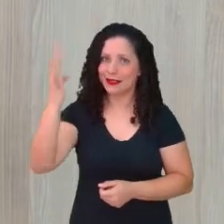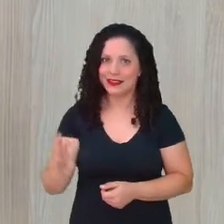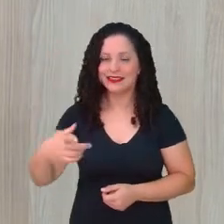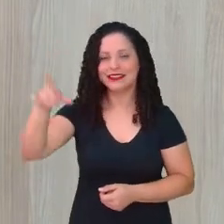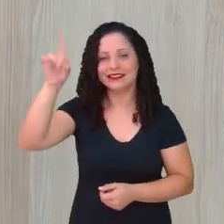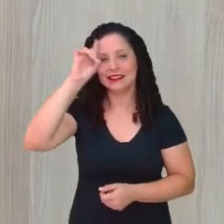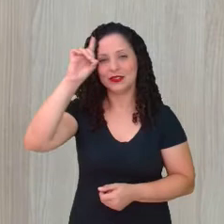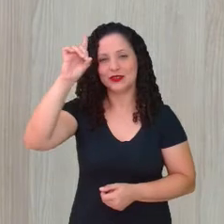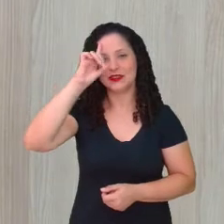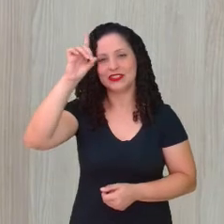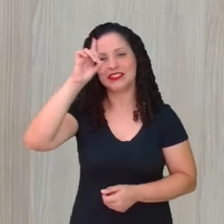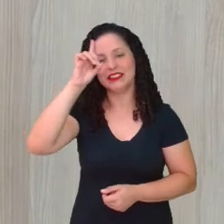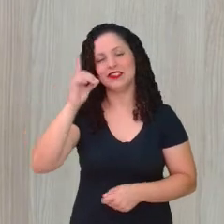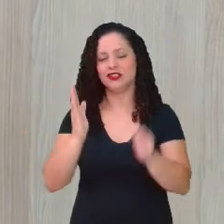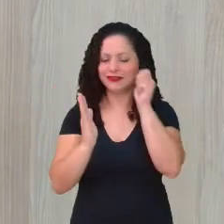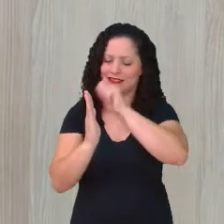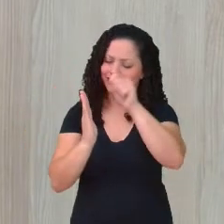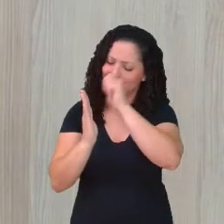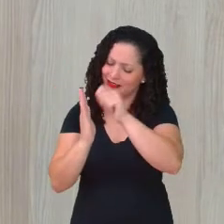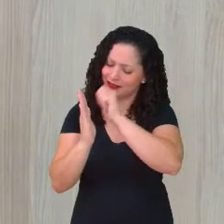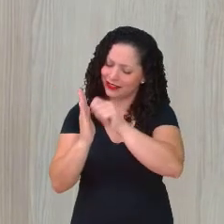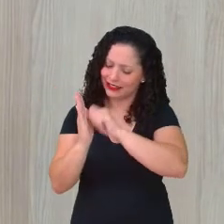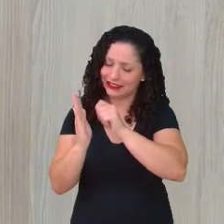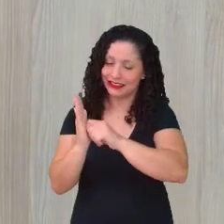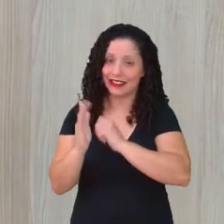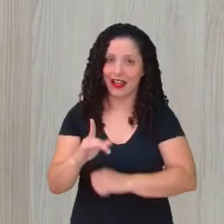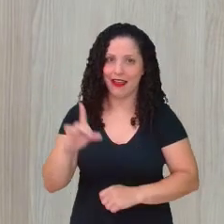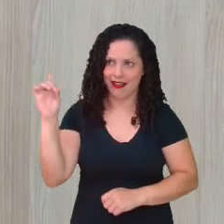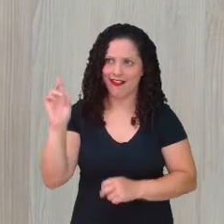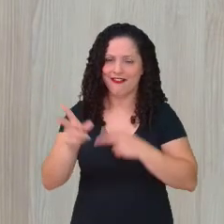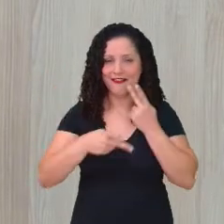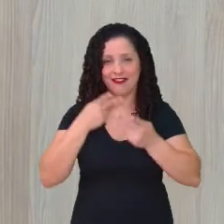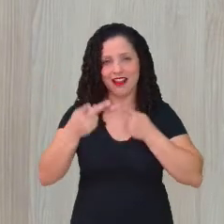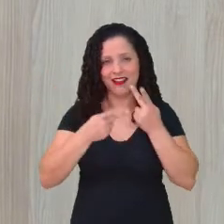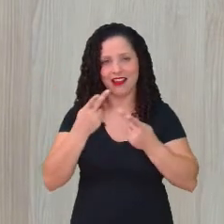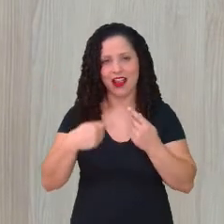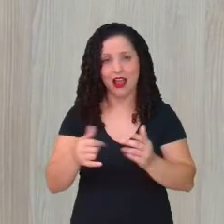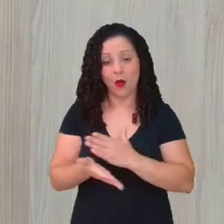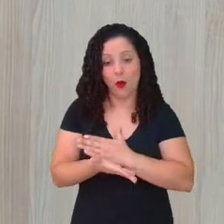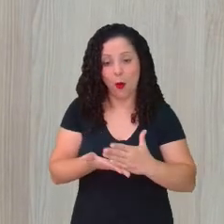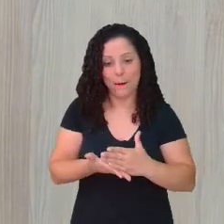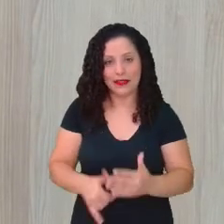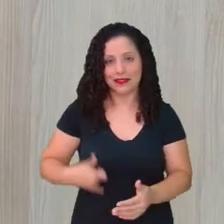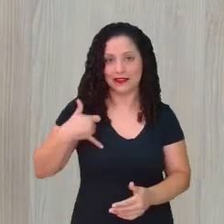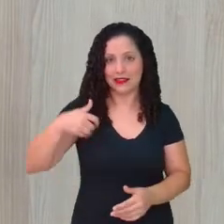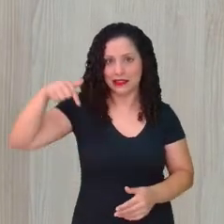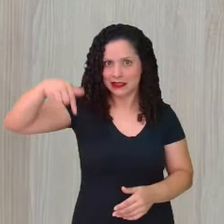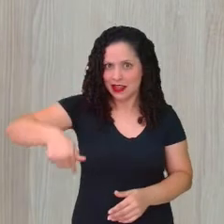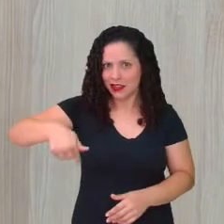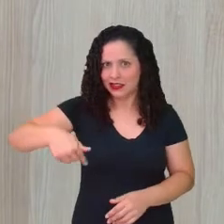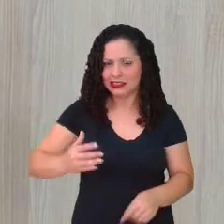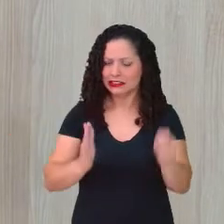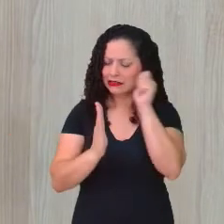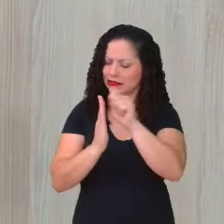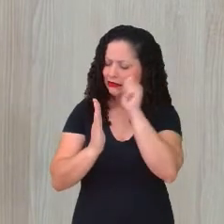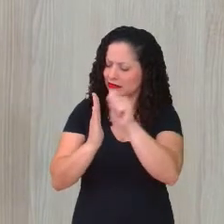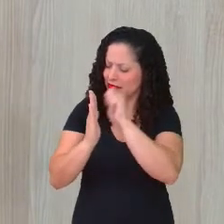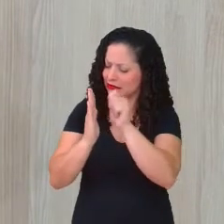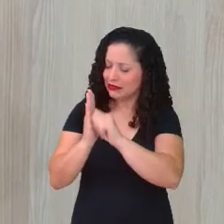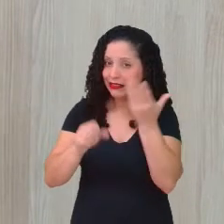Então, ela escrevia todos os dias. Então, isso dela dizer que é, ela desde os sete anos se treinou para ser boa com a língua.